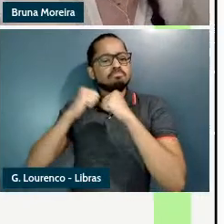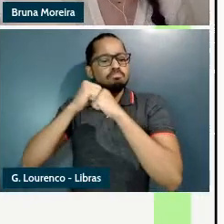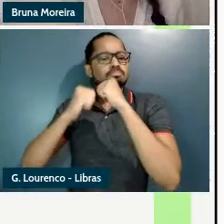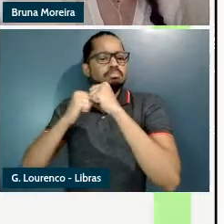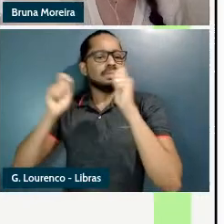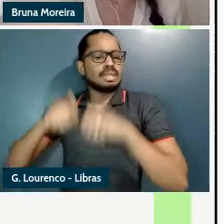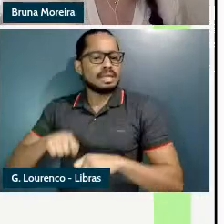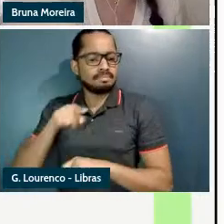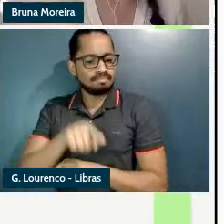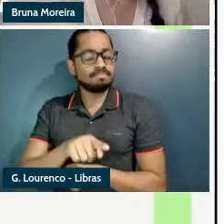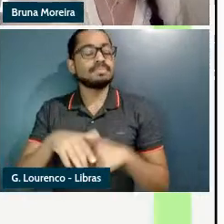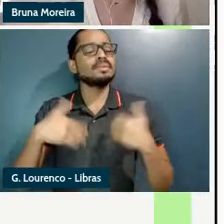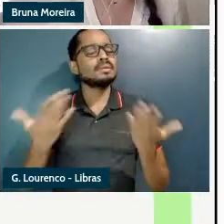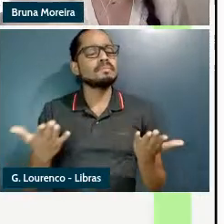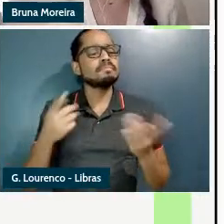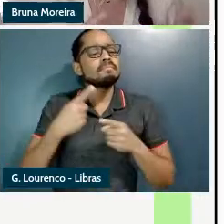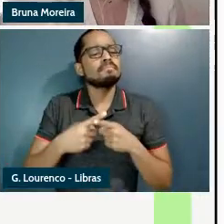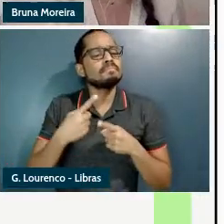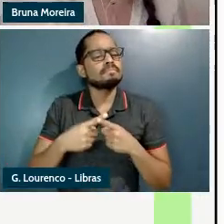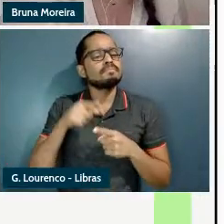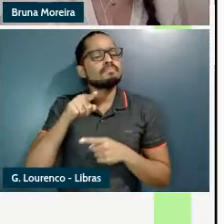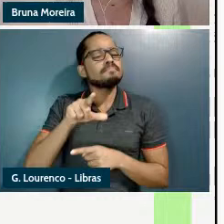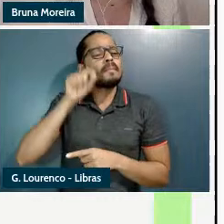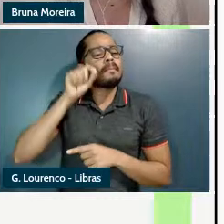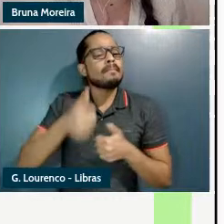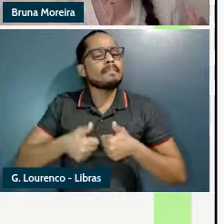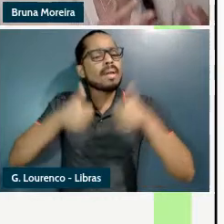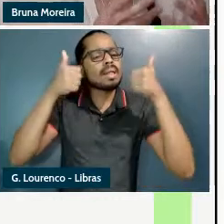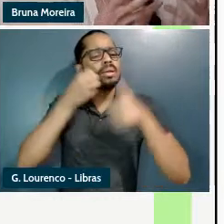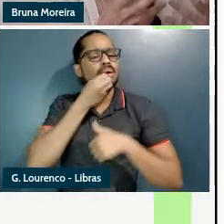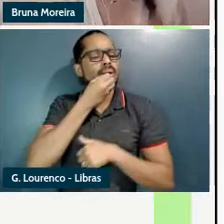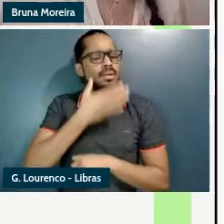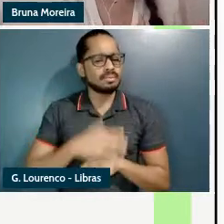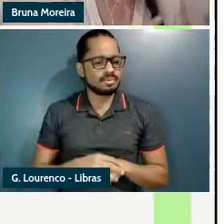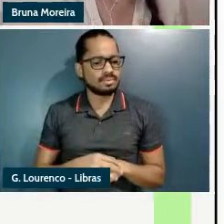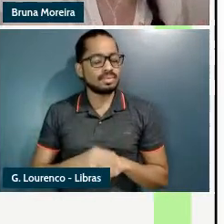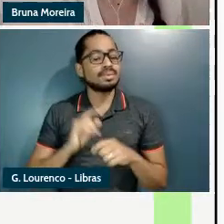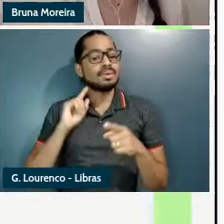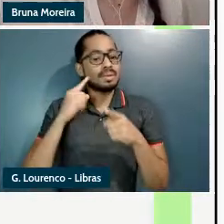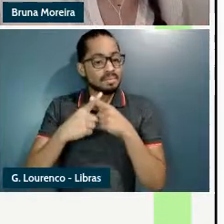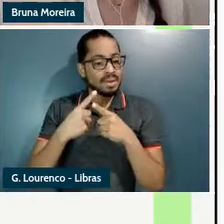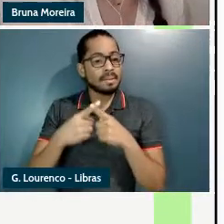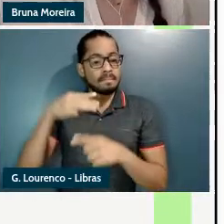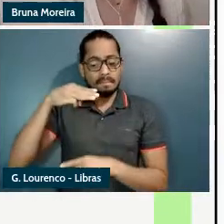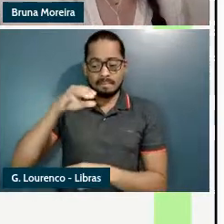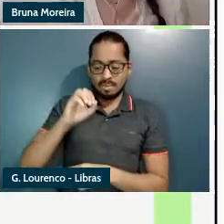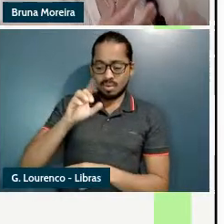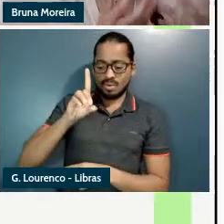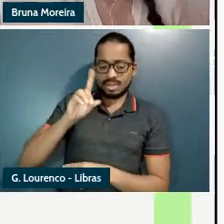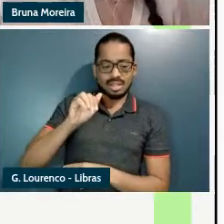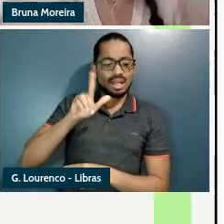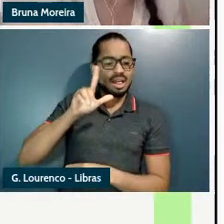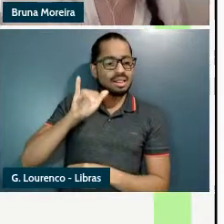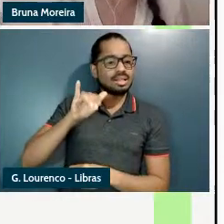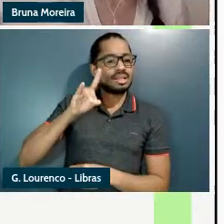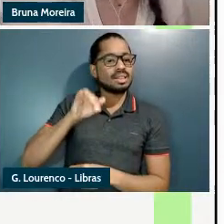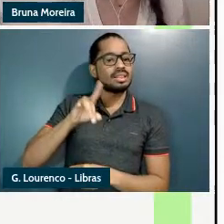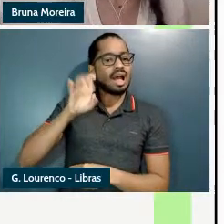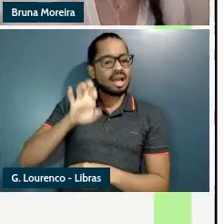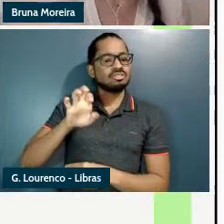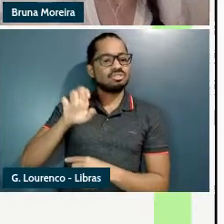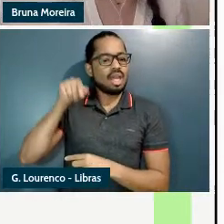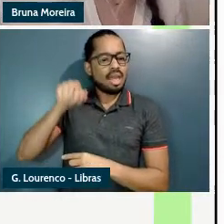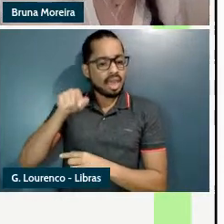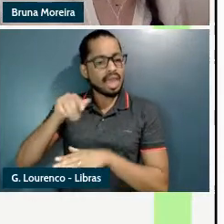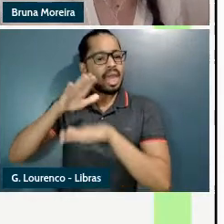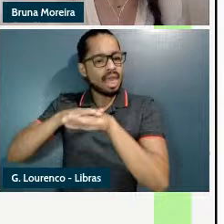disso seria basicamente onerar então a modalidade para explicar essa